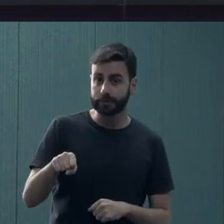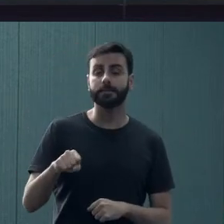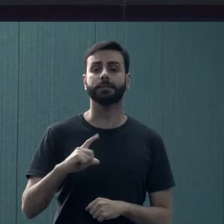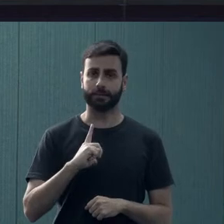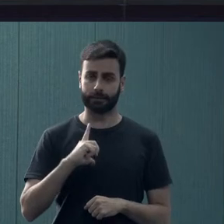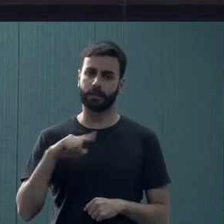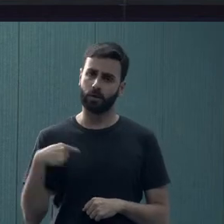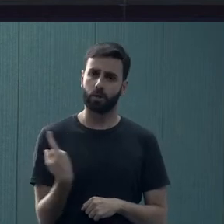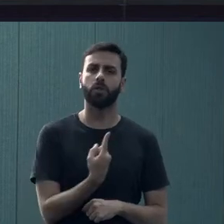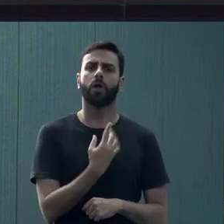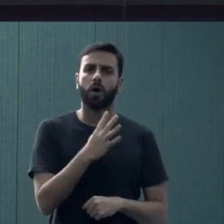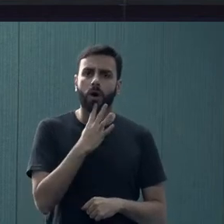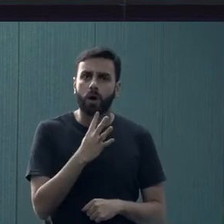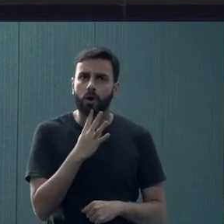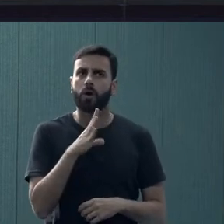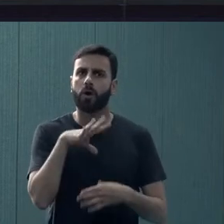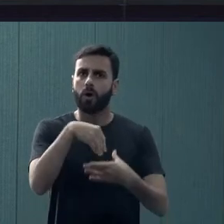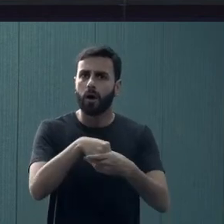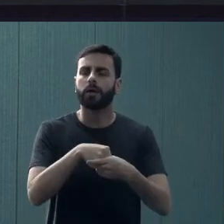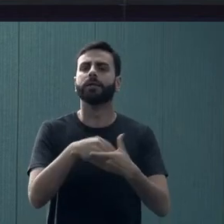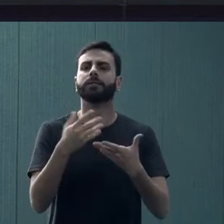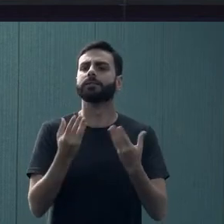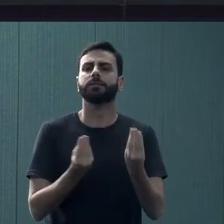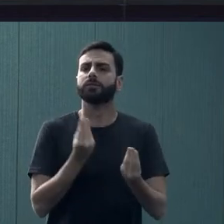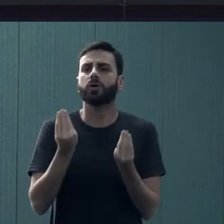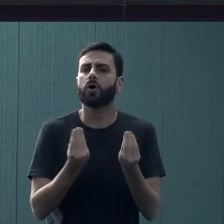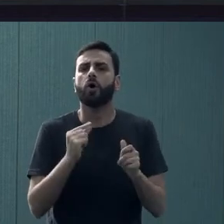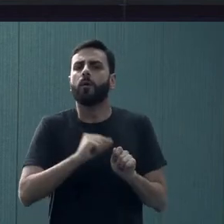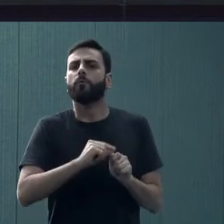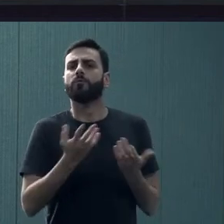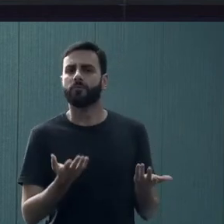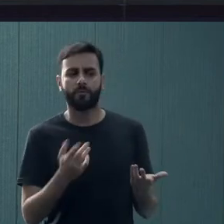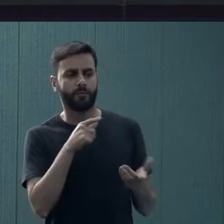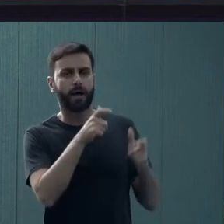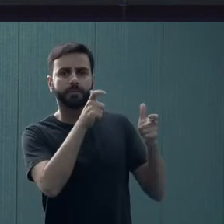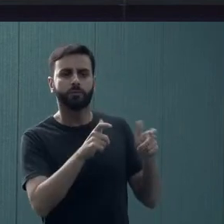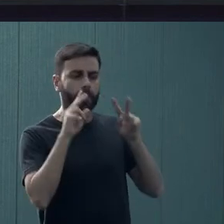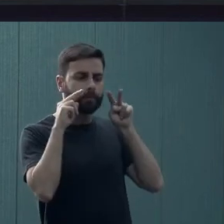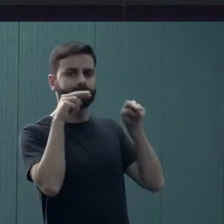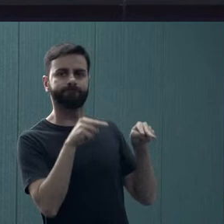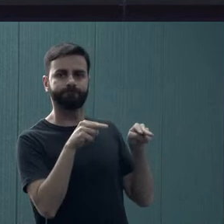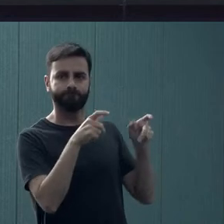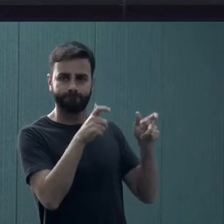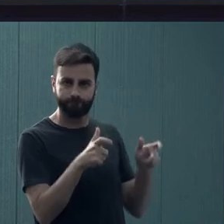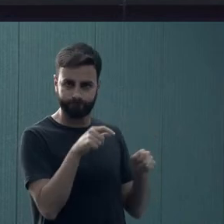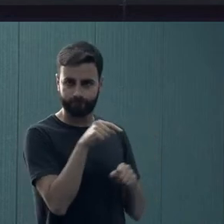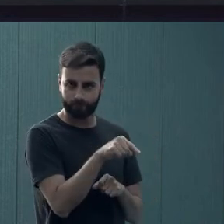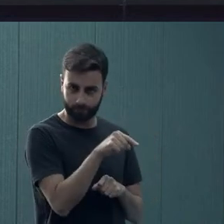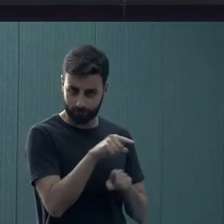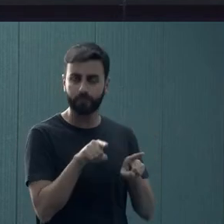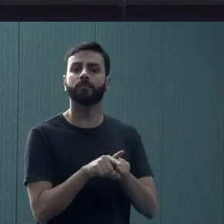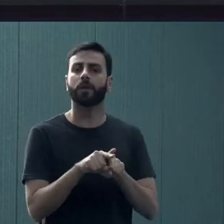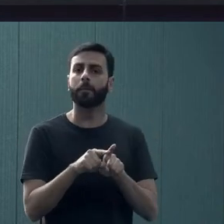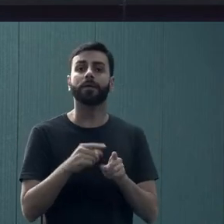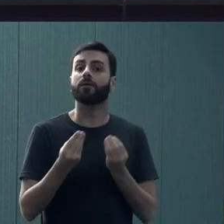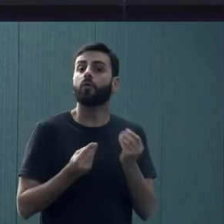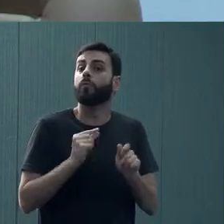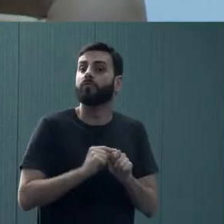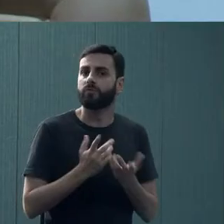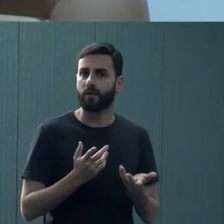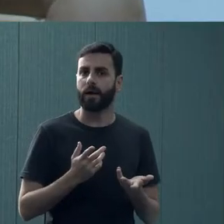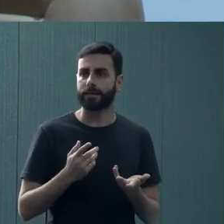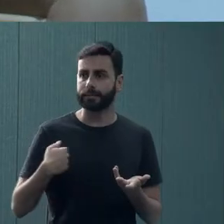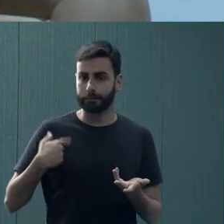para que a comunidade conheça esse trabalho, ela entenda alguns percursos que